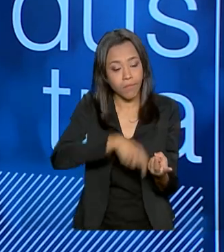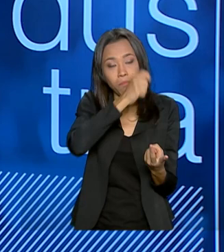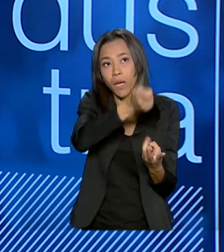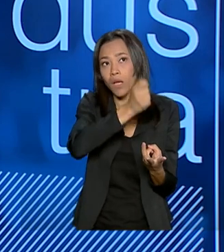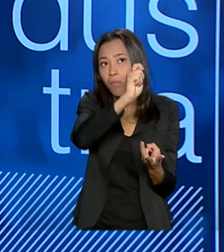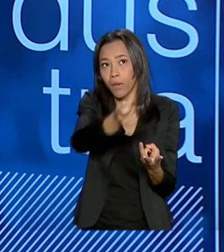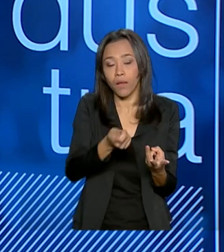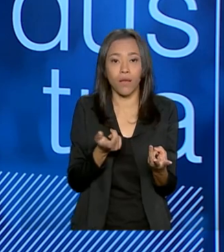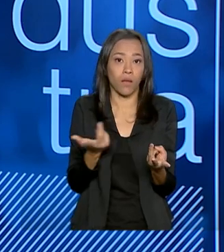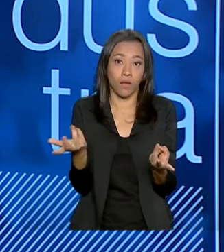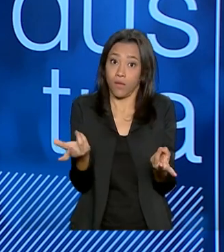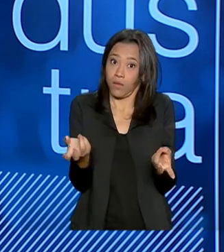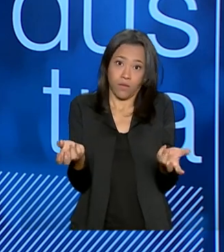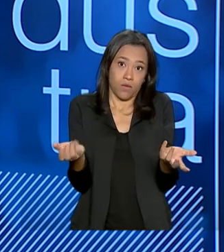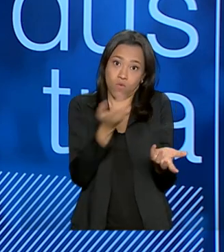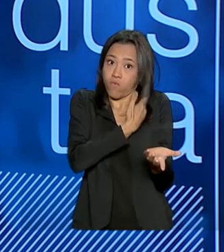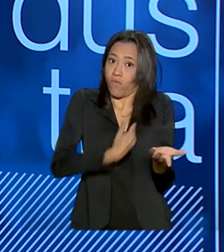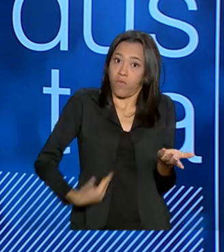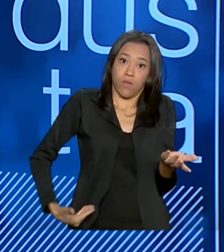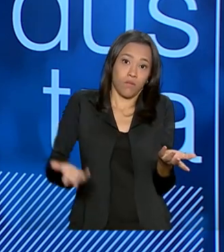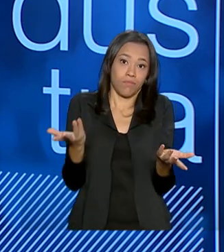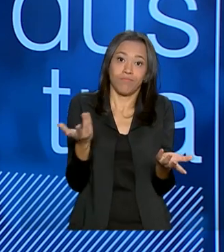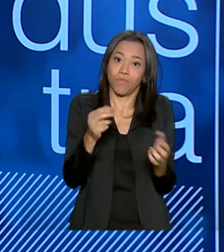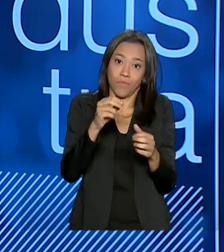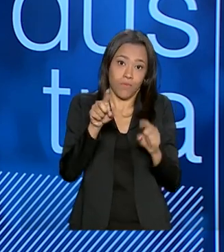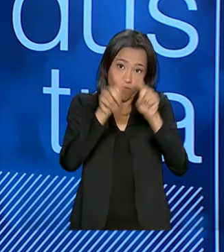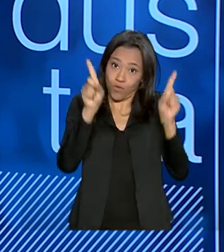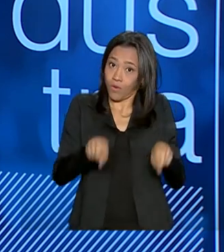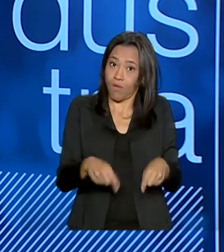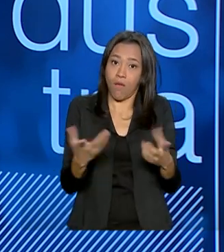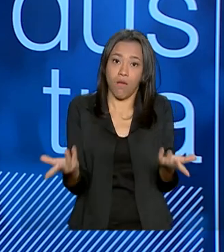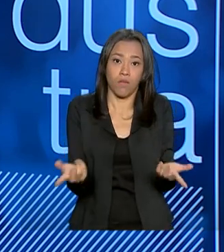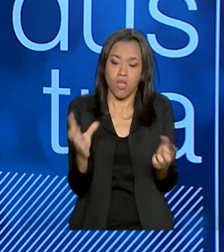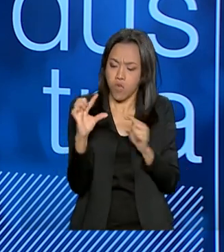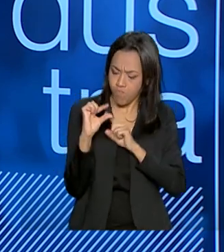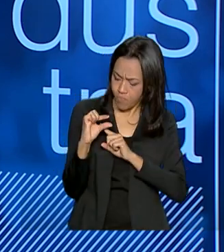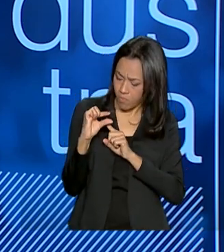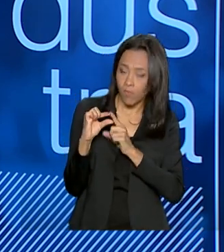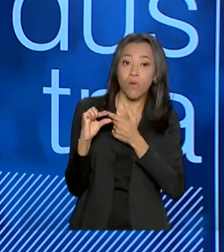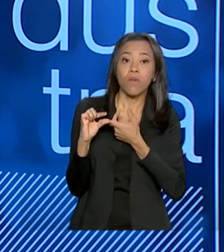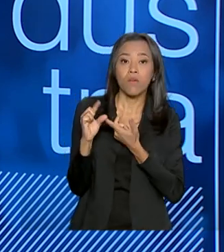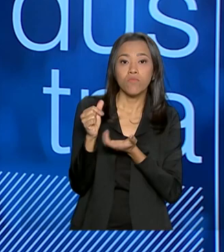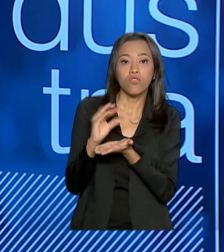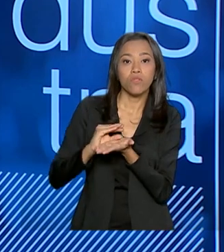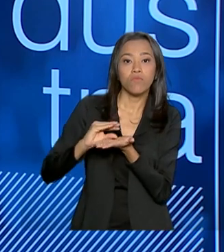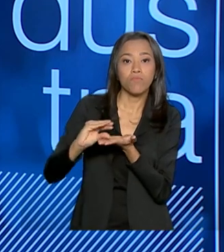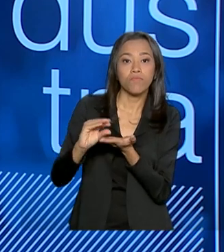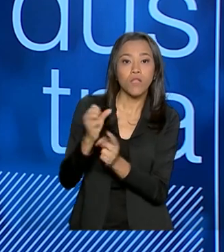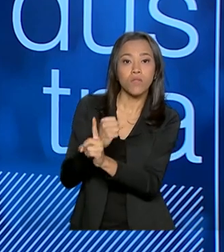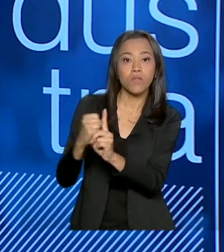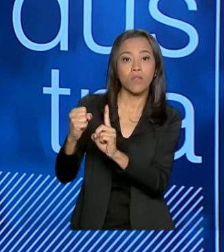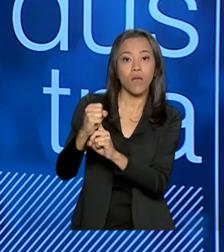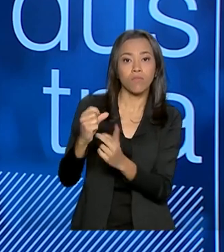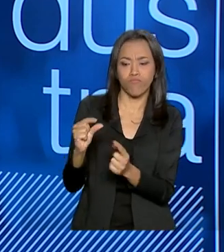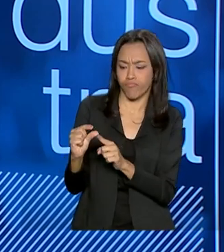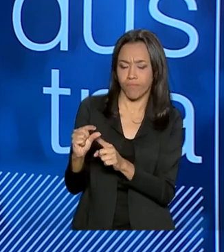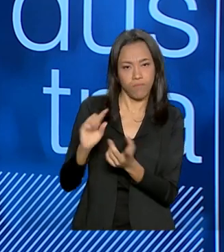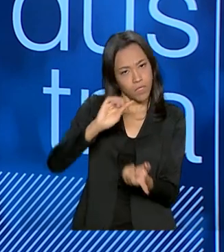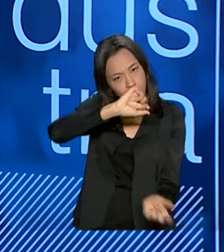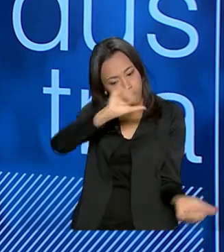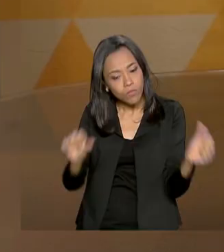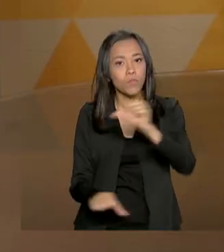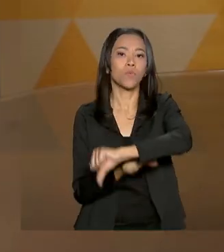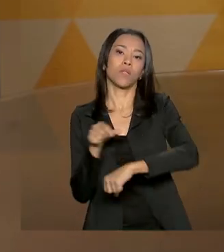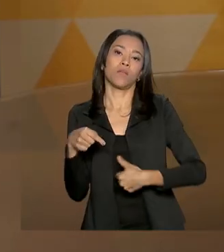pagar a máquina do Estado e sobra um tanto desse tamaninho aqui para investimento. Então, nós temos que inverter essa equação.